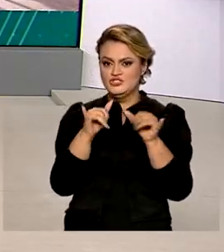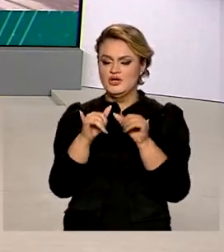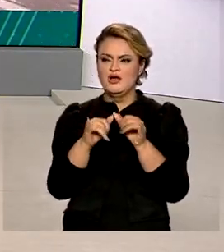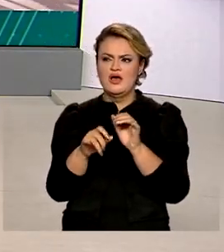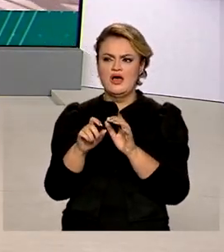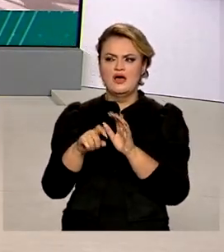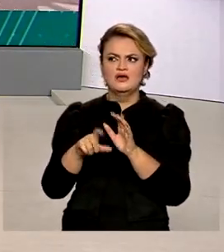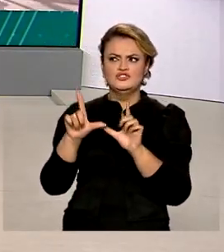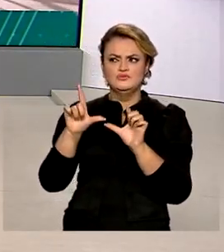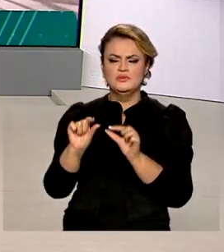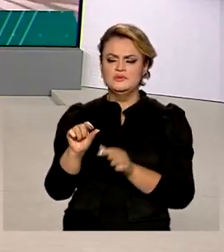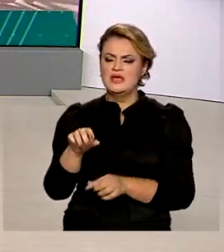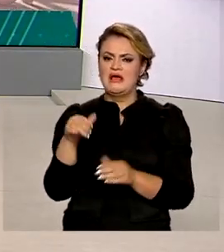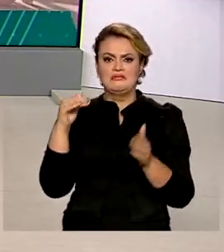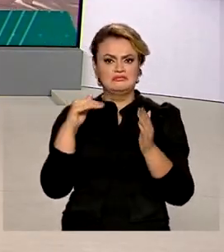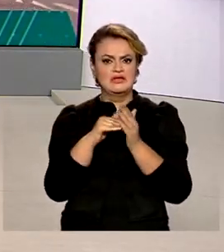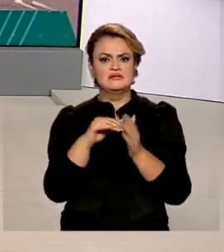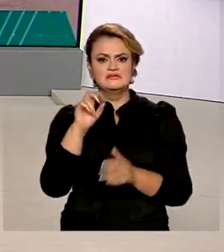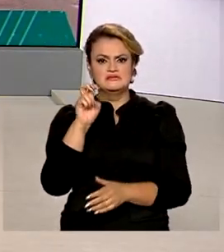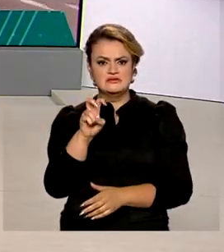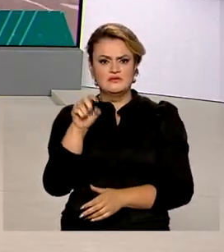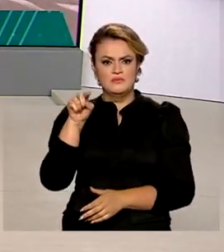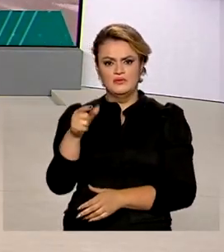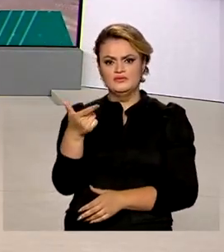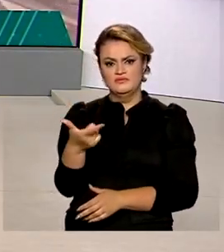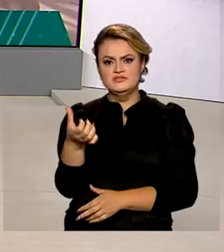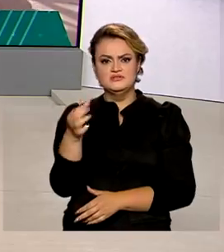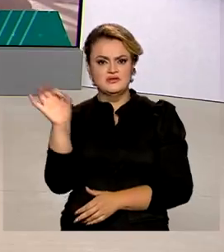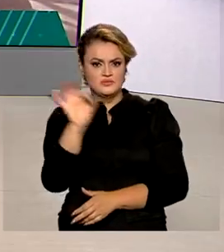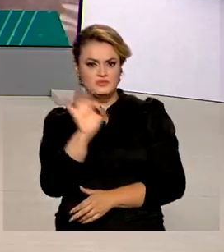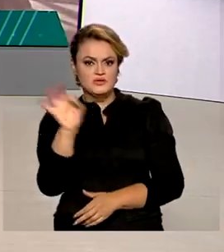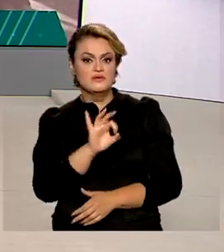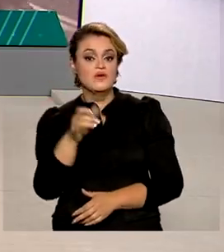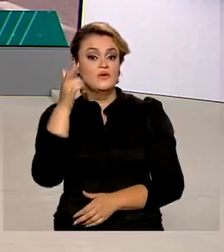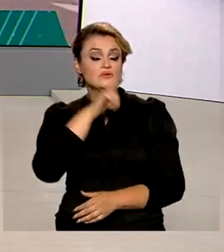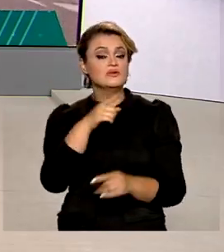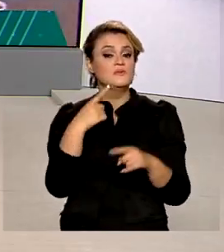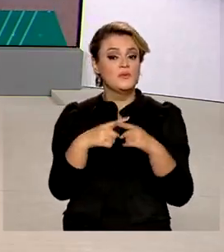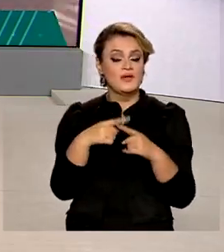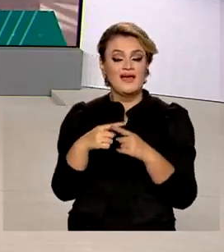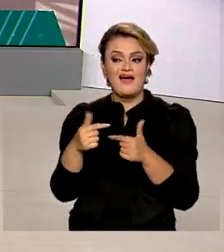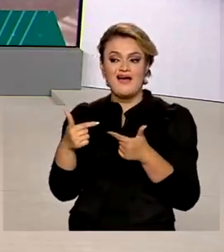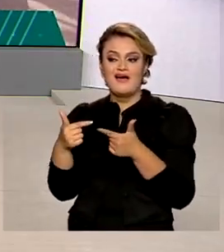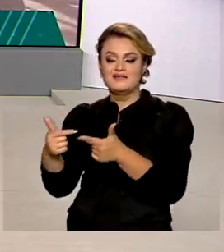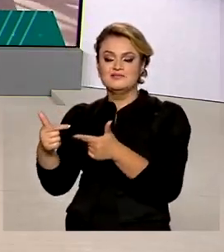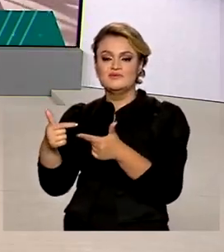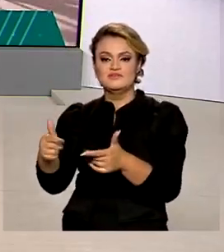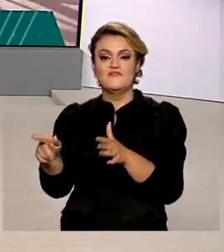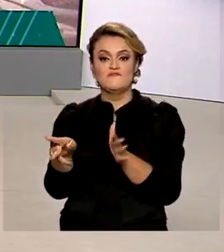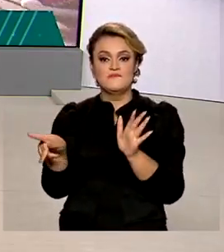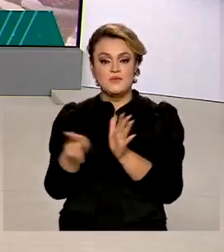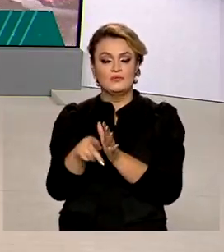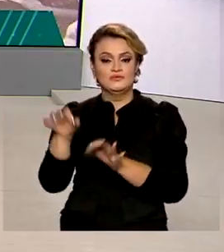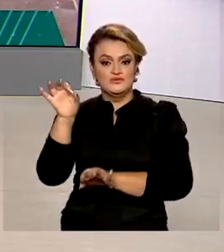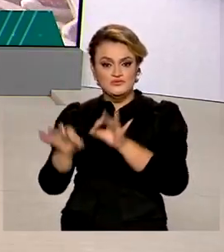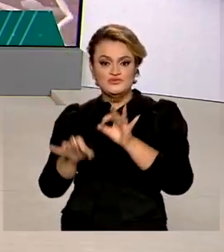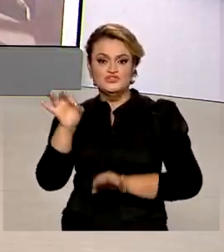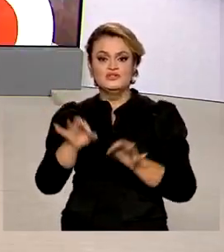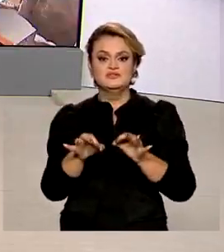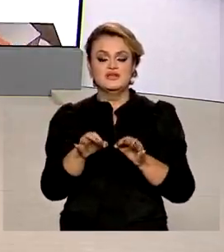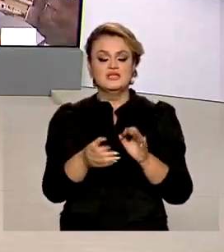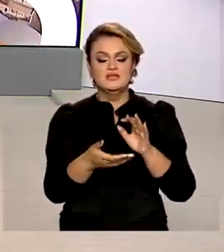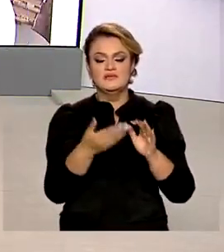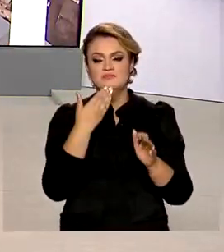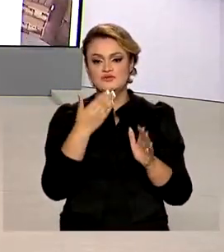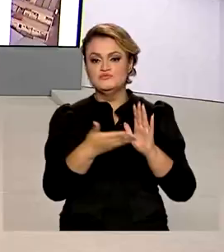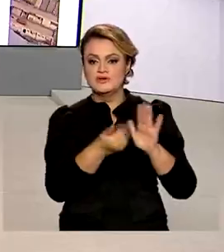chegar a 5,26% e são resultados de ações judiciais que estabeleceram a exclusão